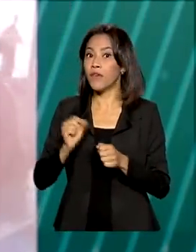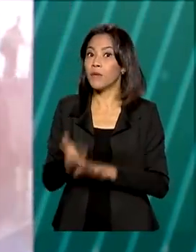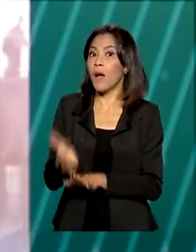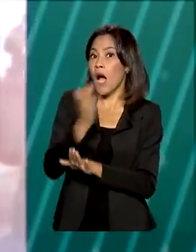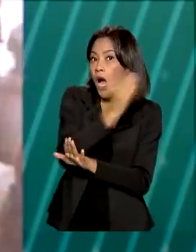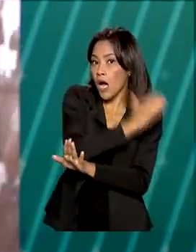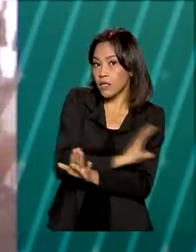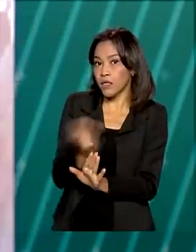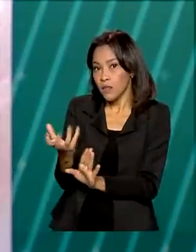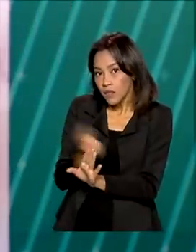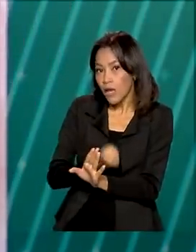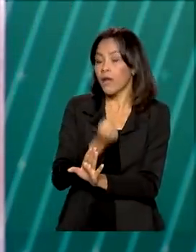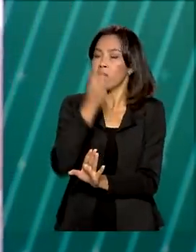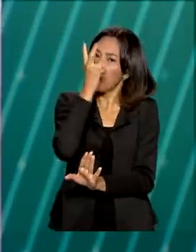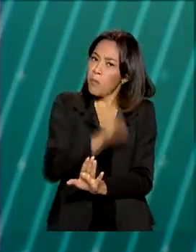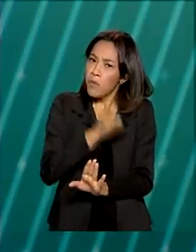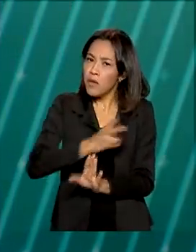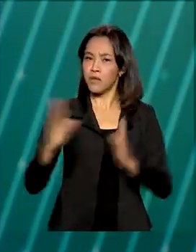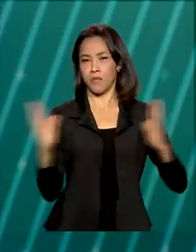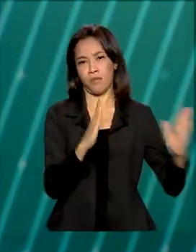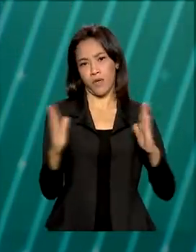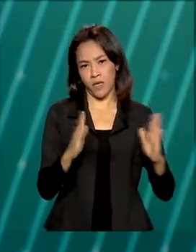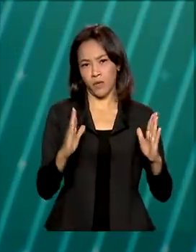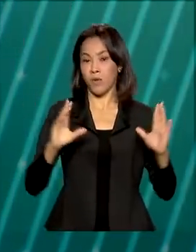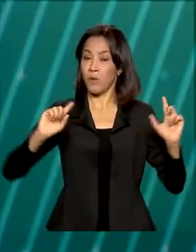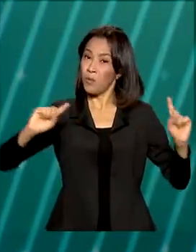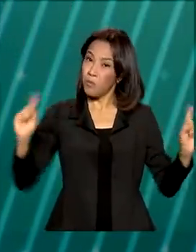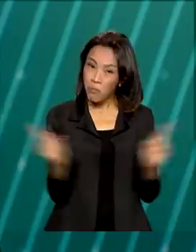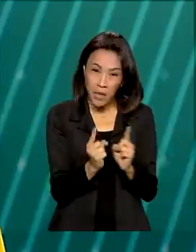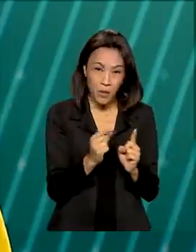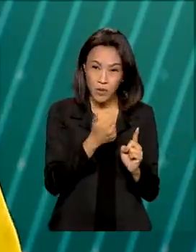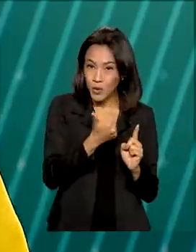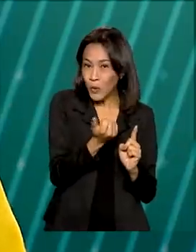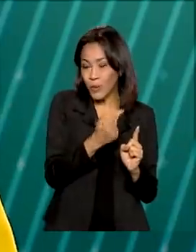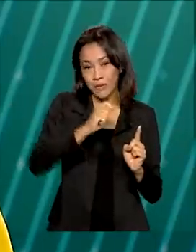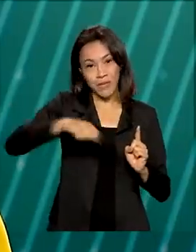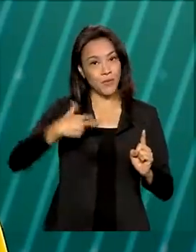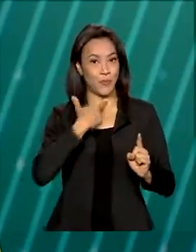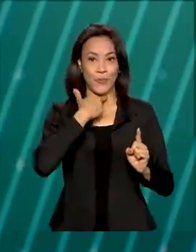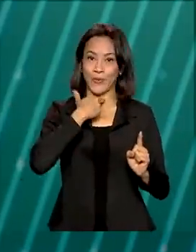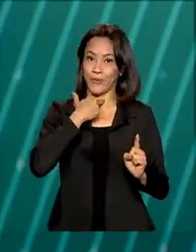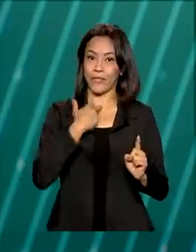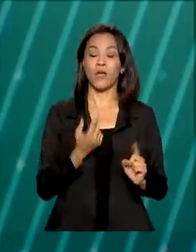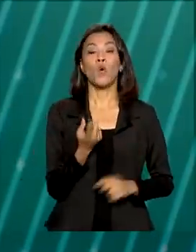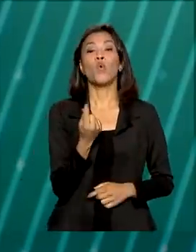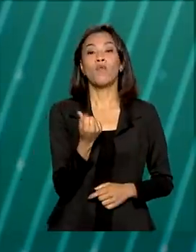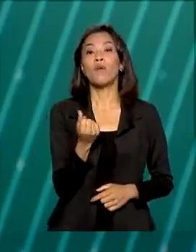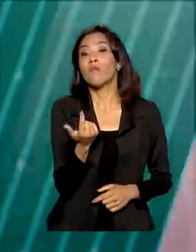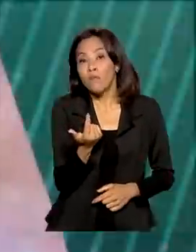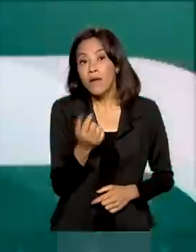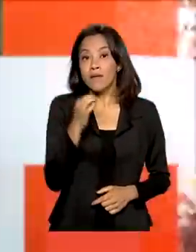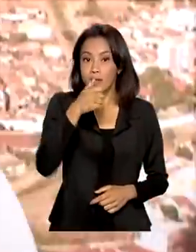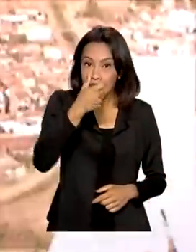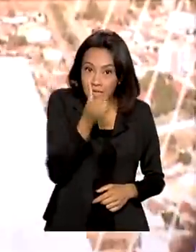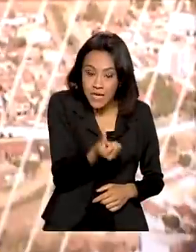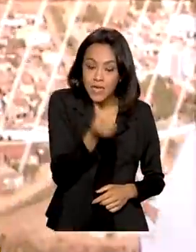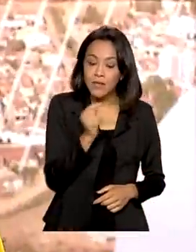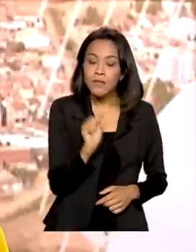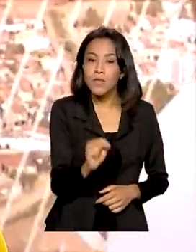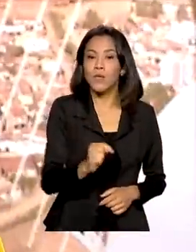pelo mesmo motivo em período inferior a 12 meses. O valor máximo para retirada é de R$ 6